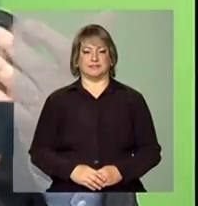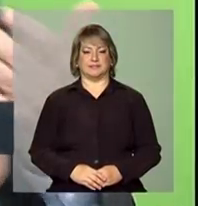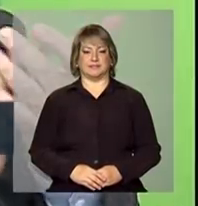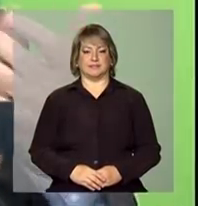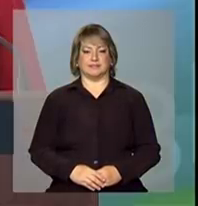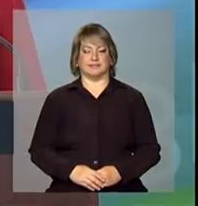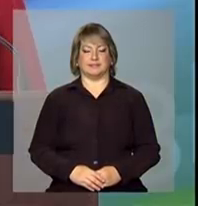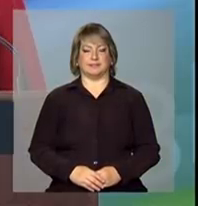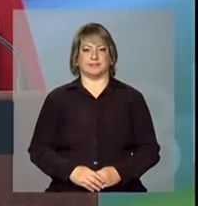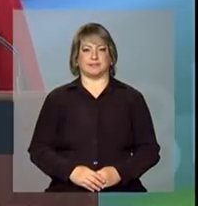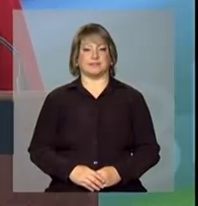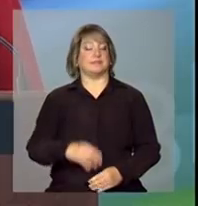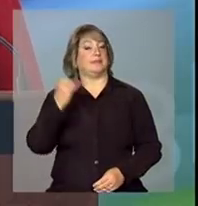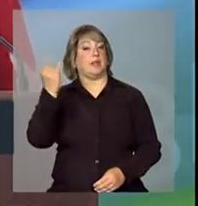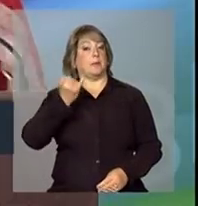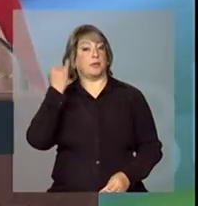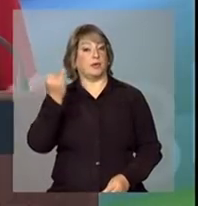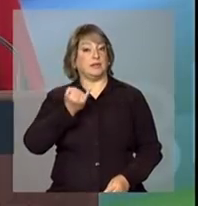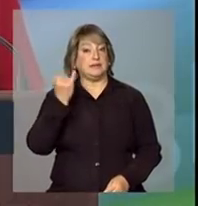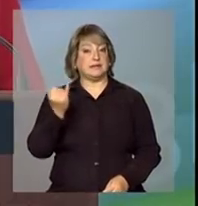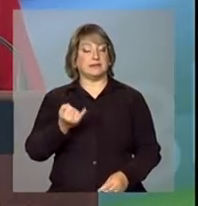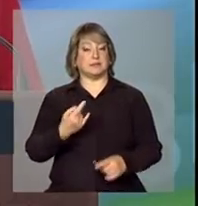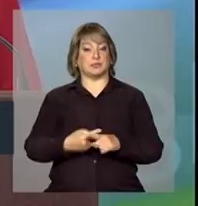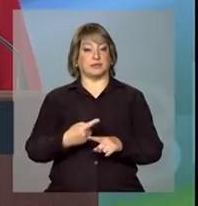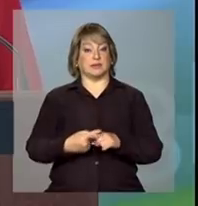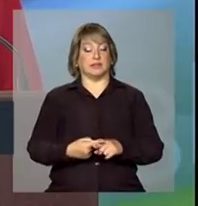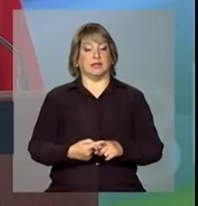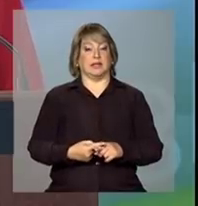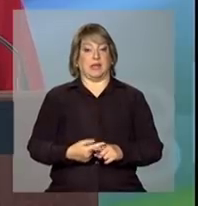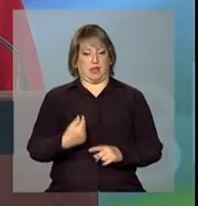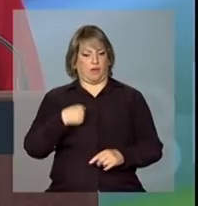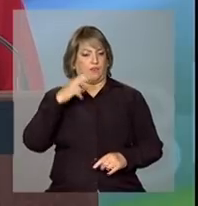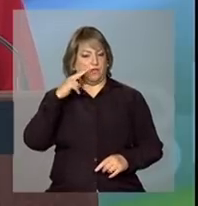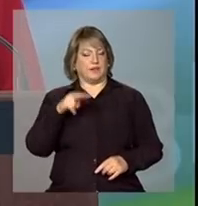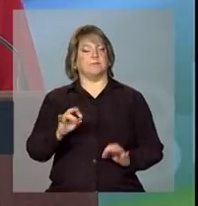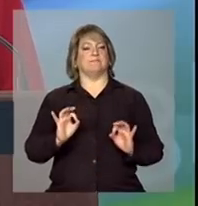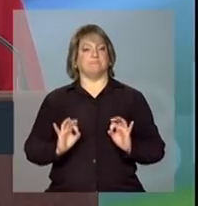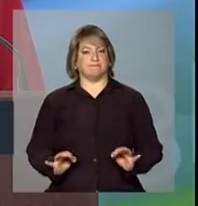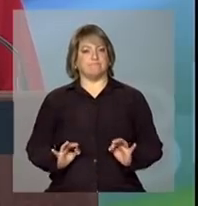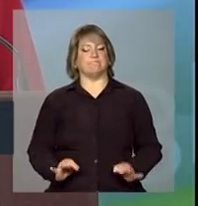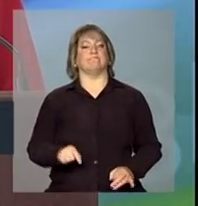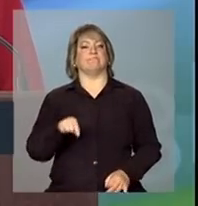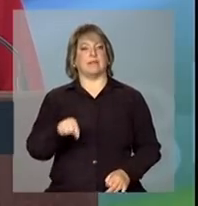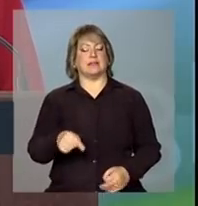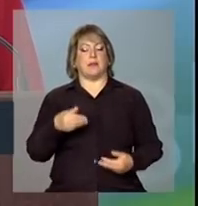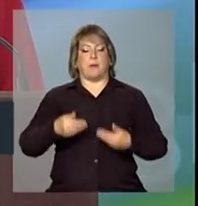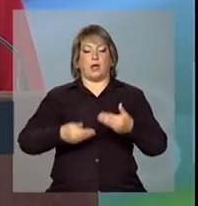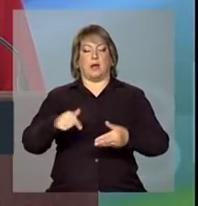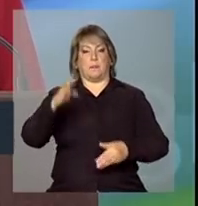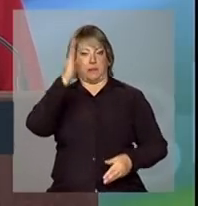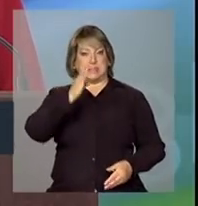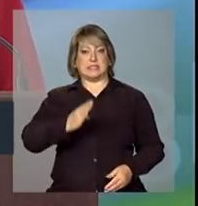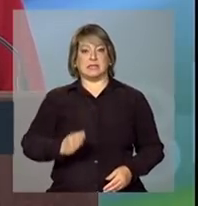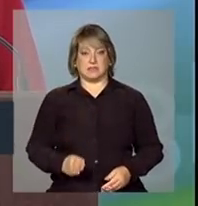A importância que eu atribuo a esse processo no Brasil,